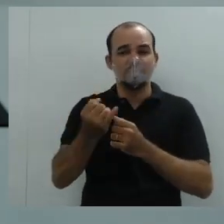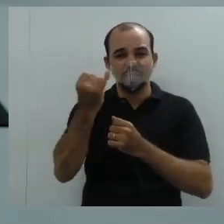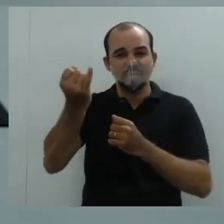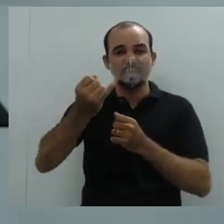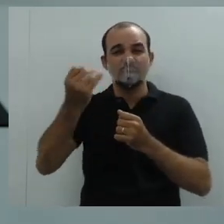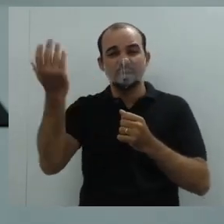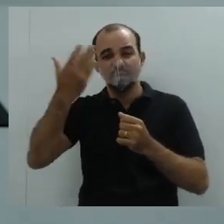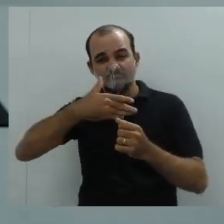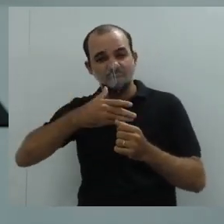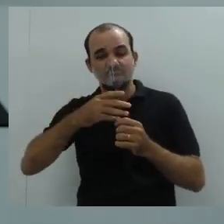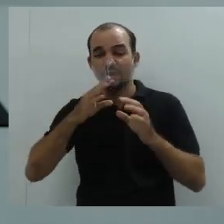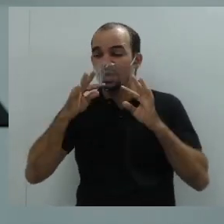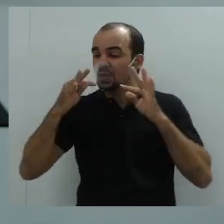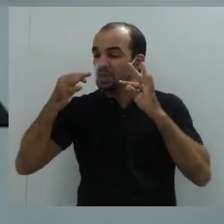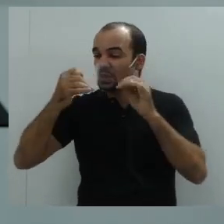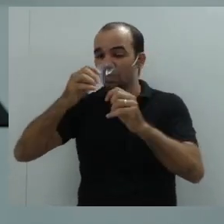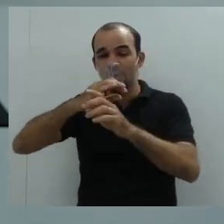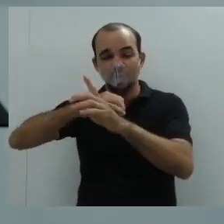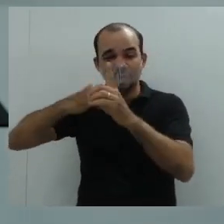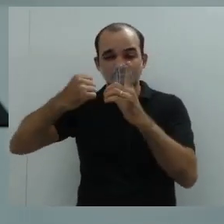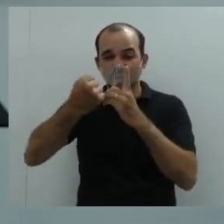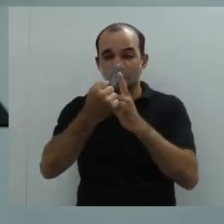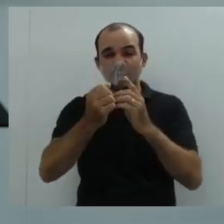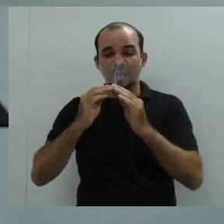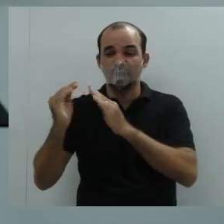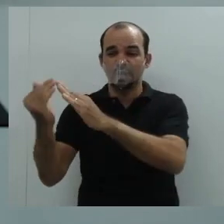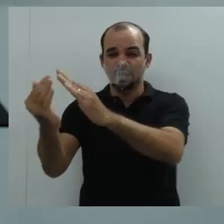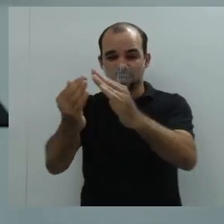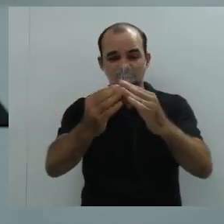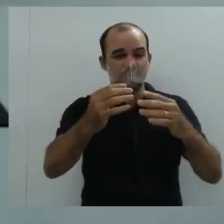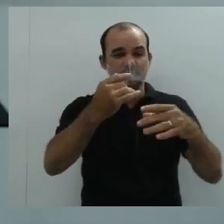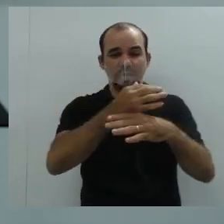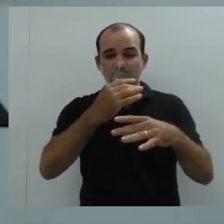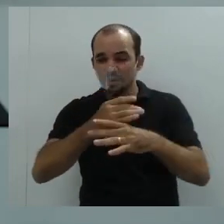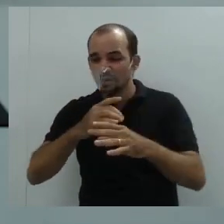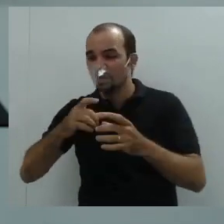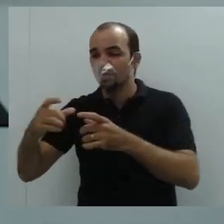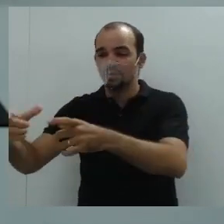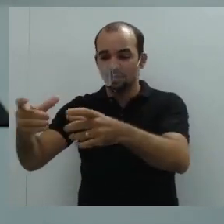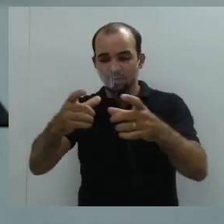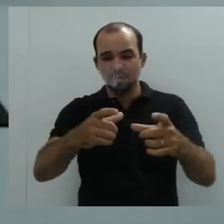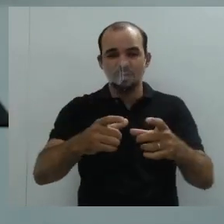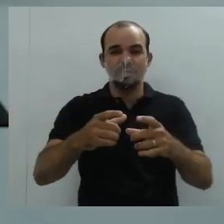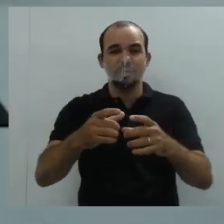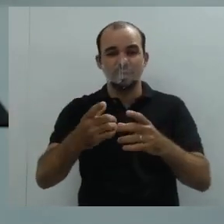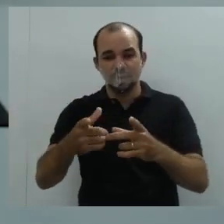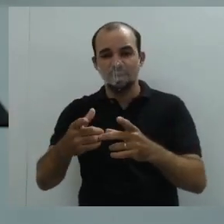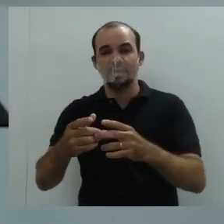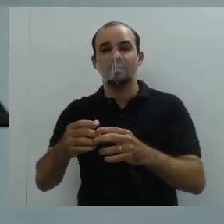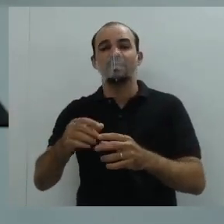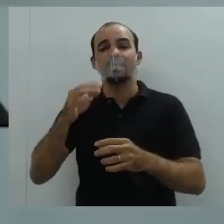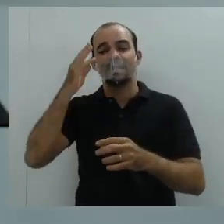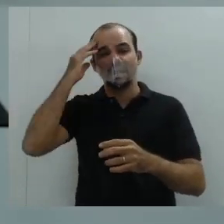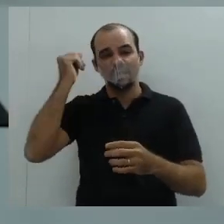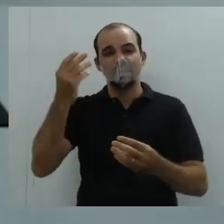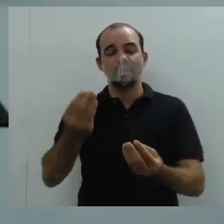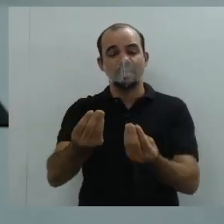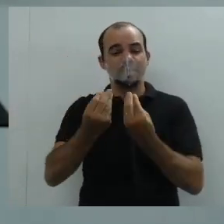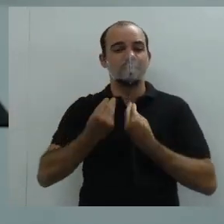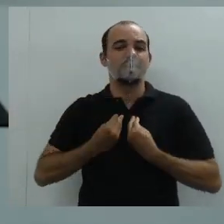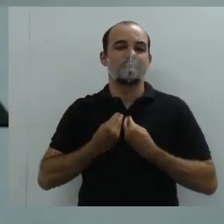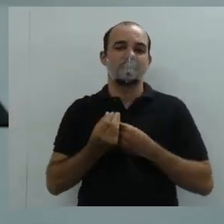todas as pessoas, com os moradores de lá, para saber em que aquilo vai impactar nas nossas vidas. Vamos seguir?